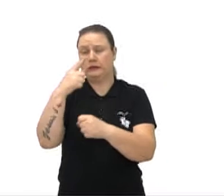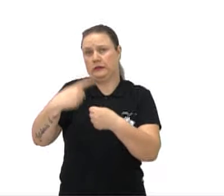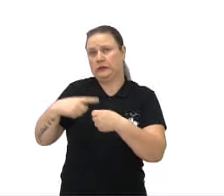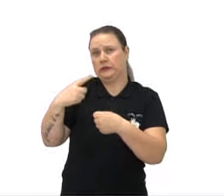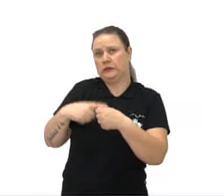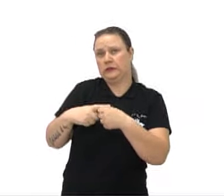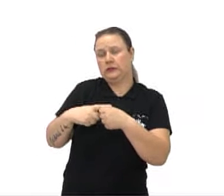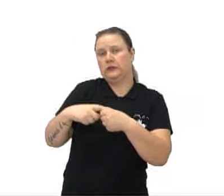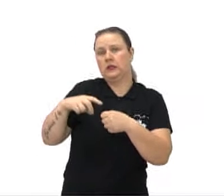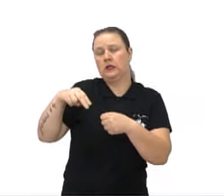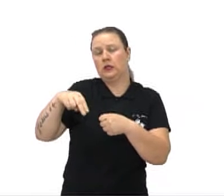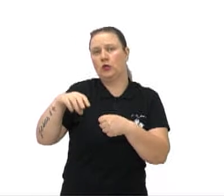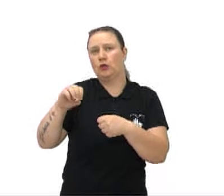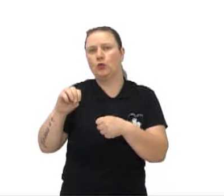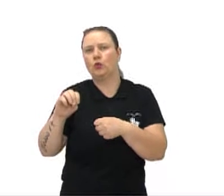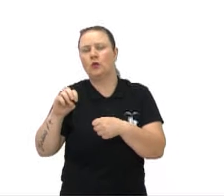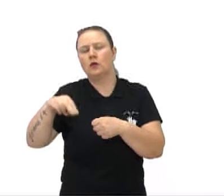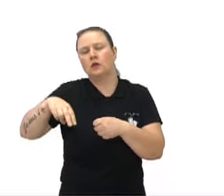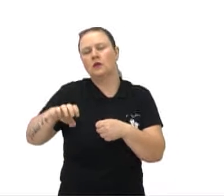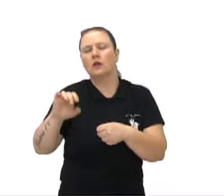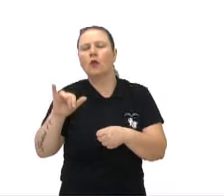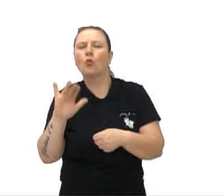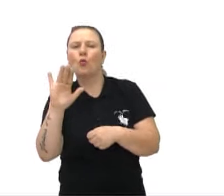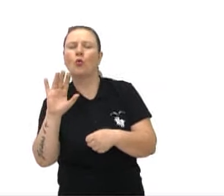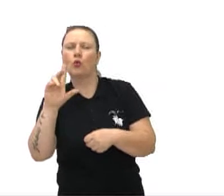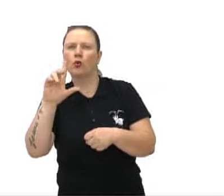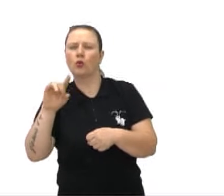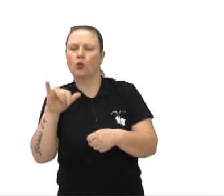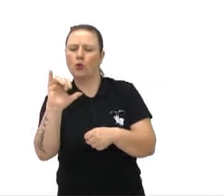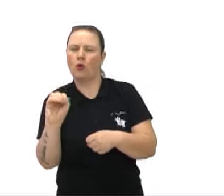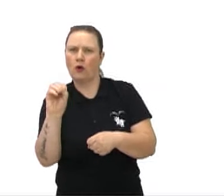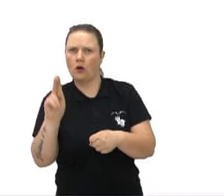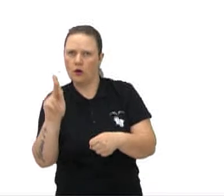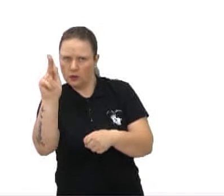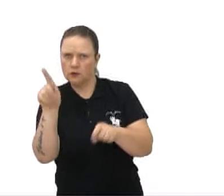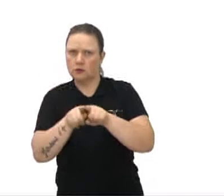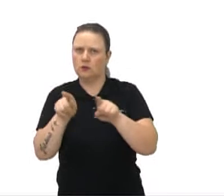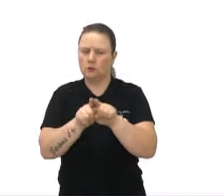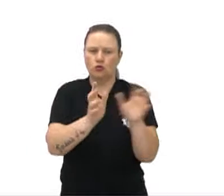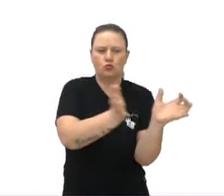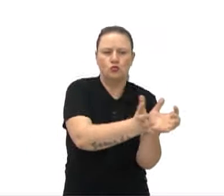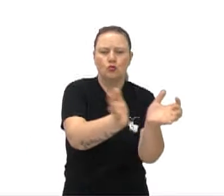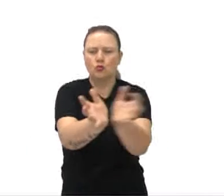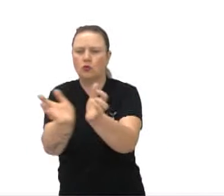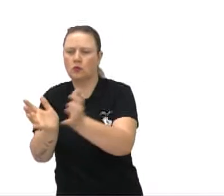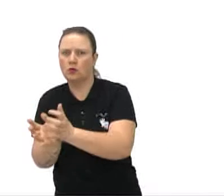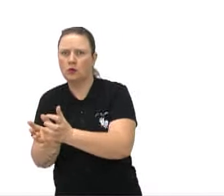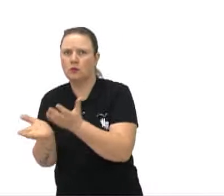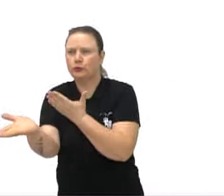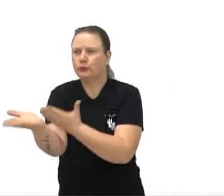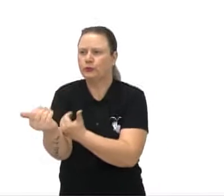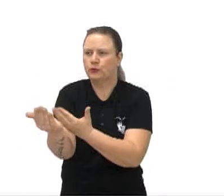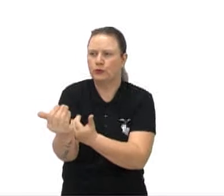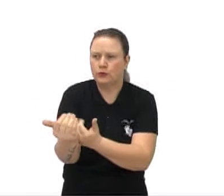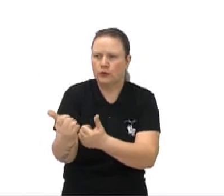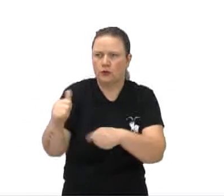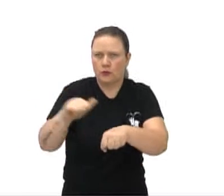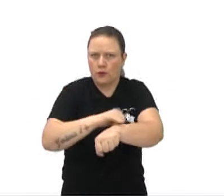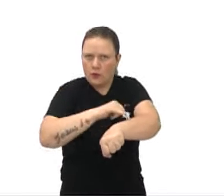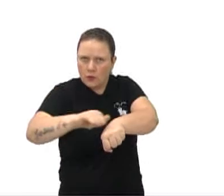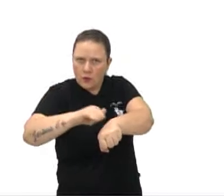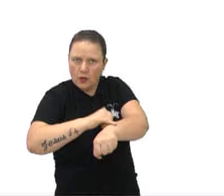era dominada pelas gangues de rua. O que eram as gangues de rua? Grupos de jovens, negros,